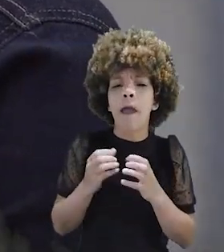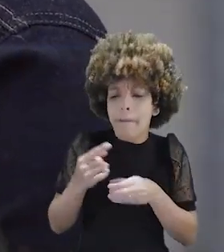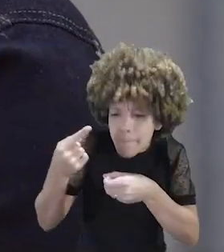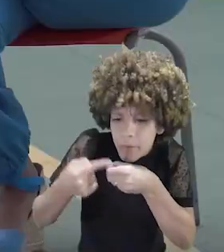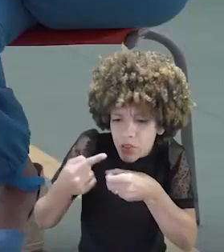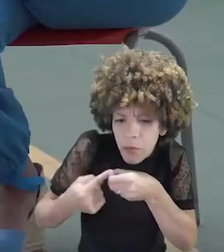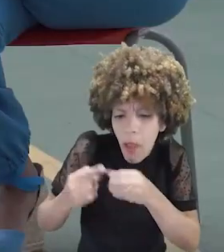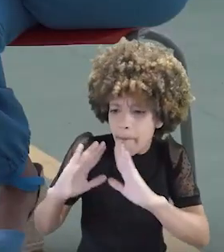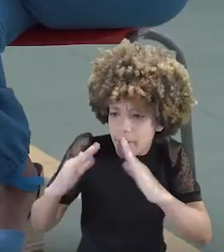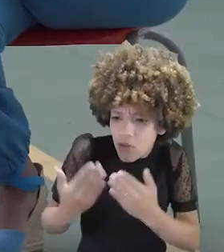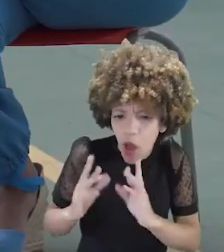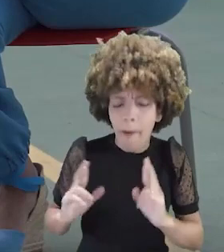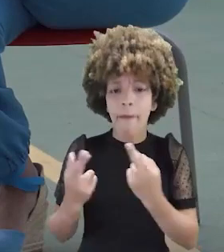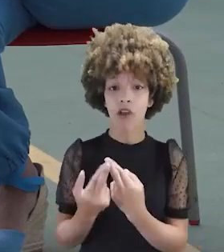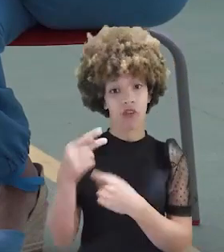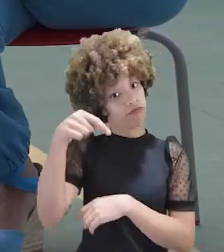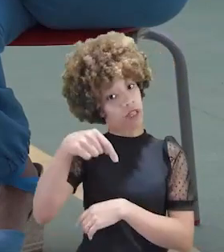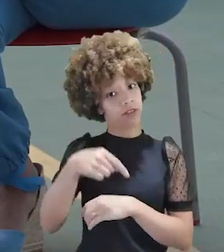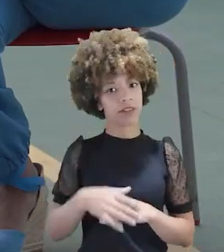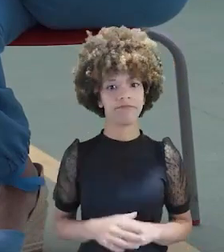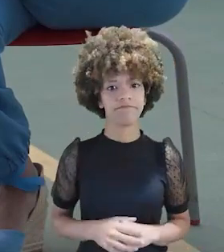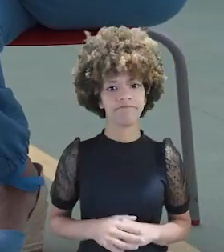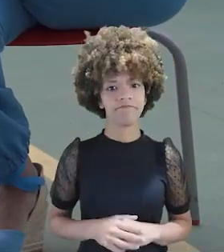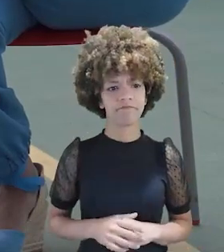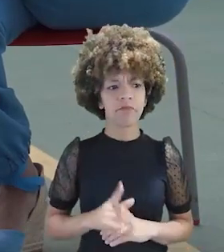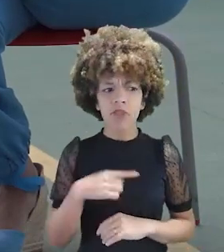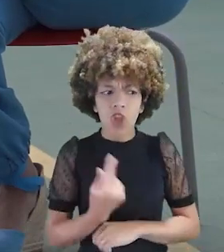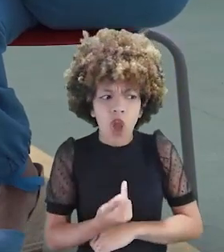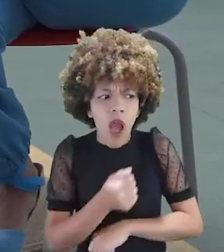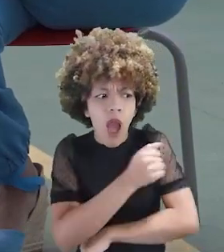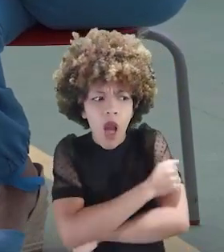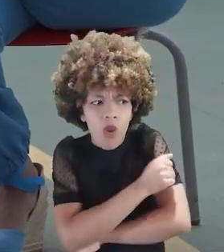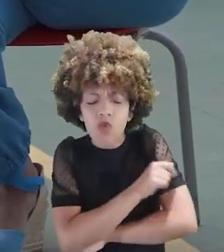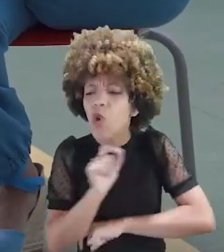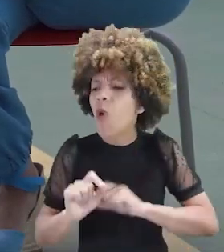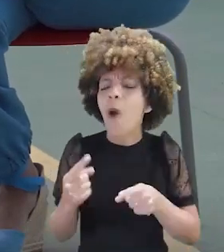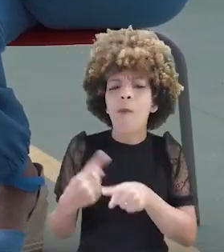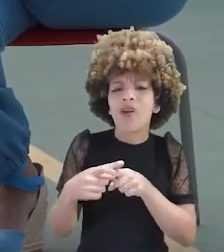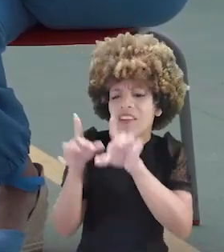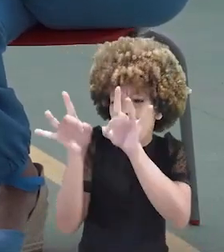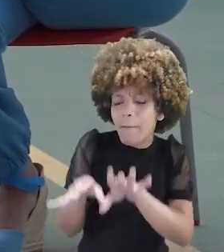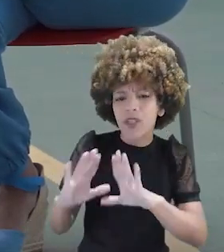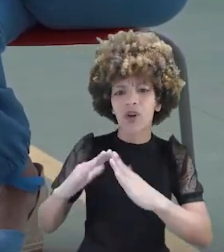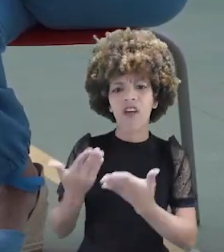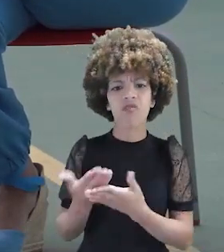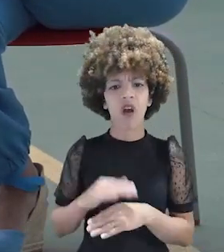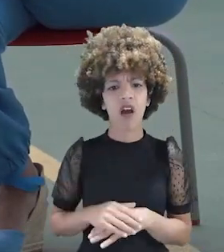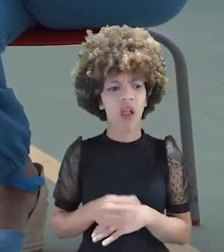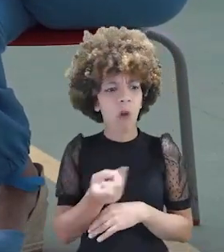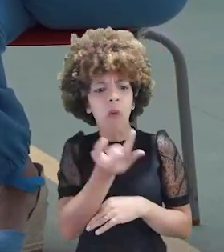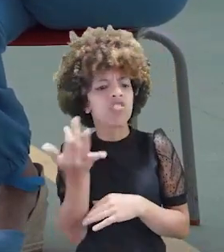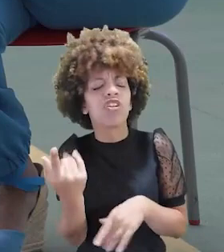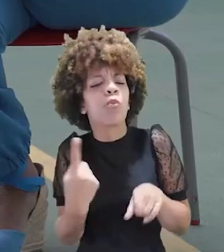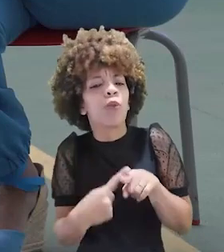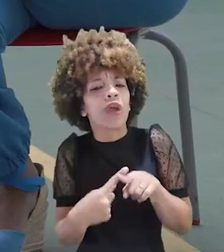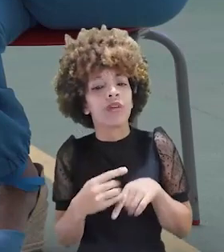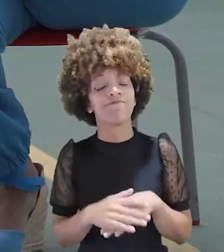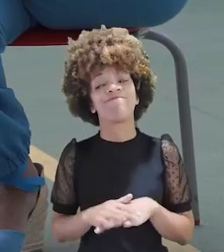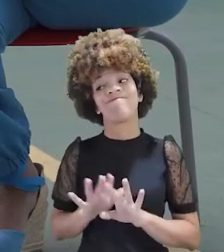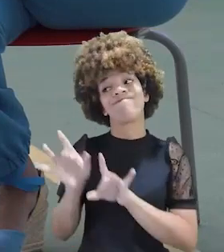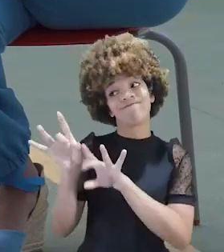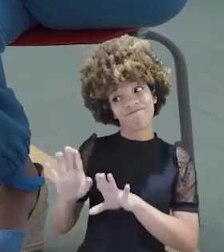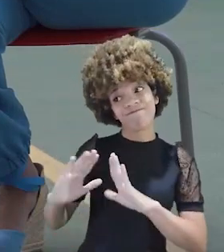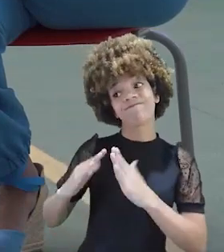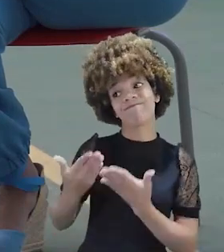município? A escola está aqui. Onde estão os alunos? Por que tem tanta invasão escolar, né? É. Por que tanta invasão?